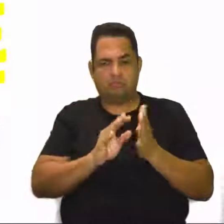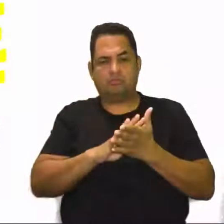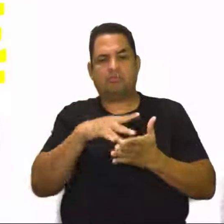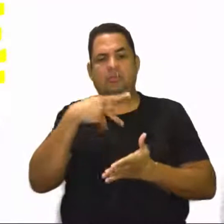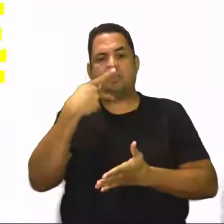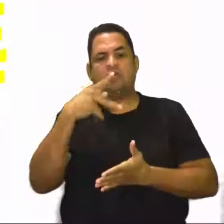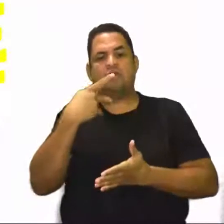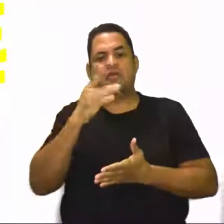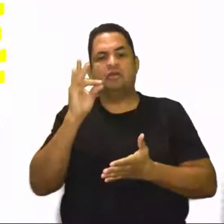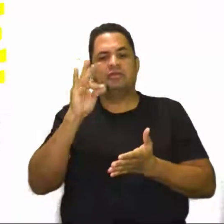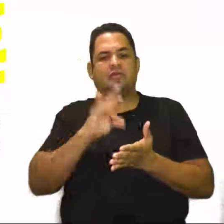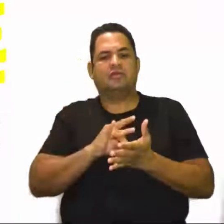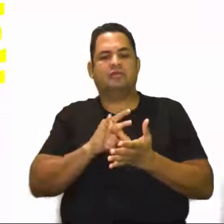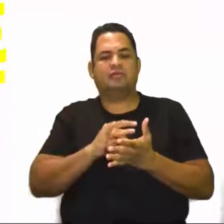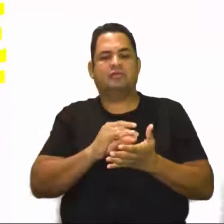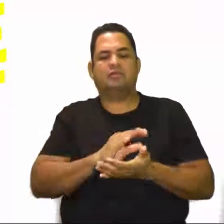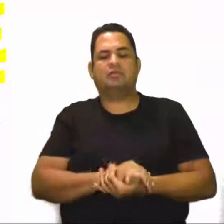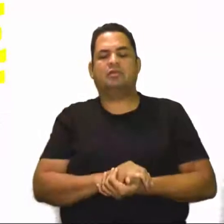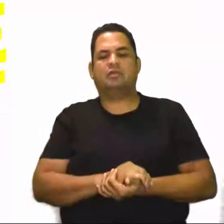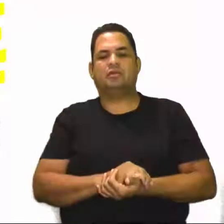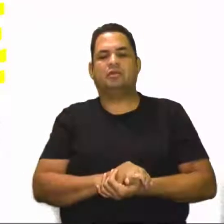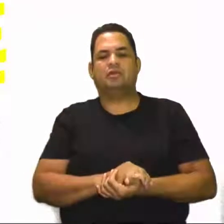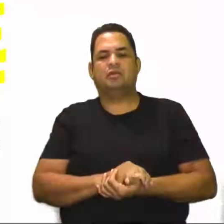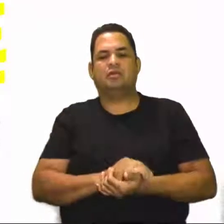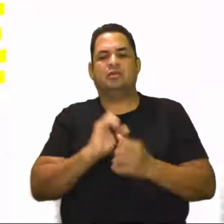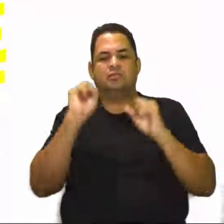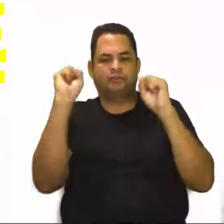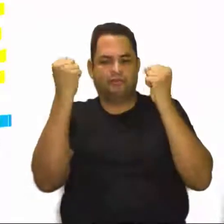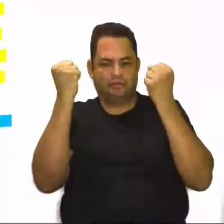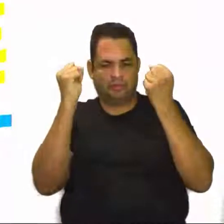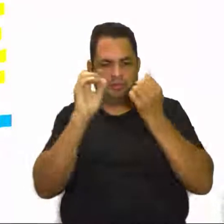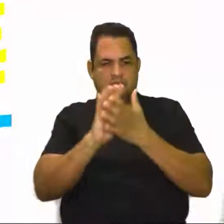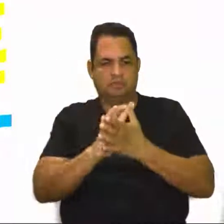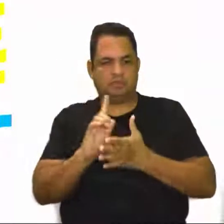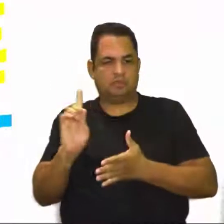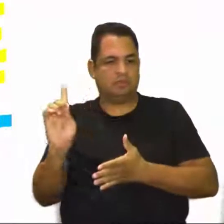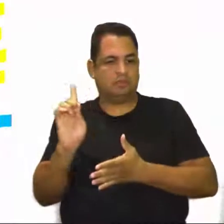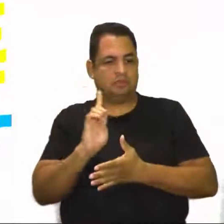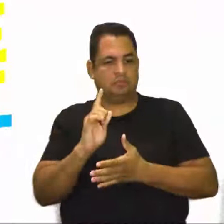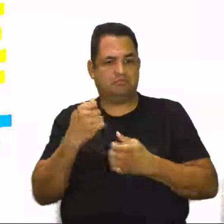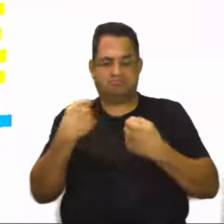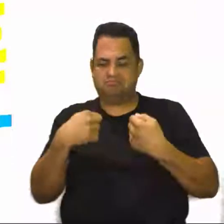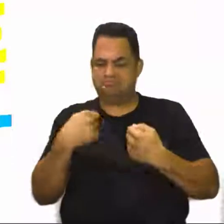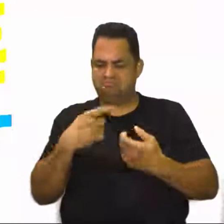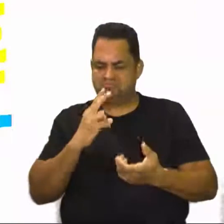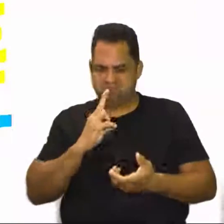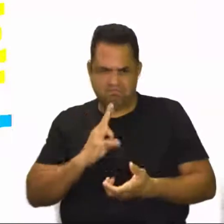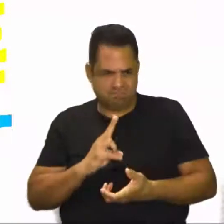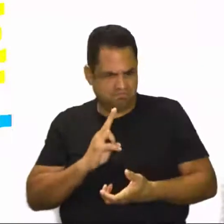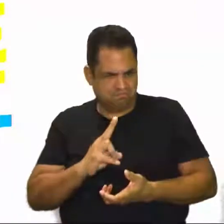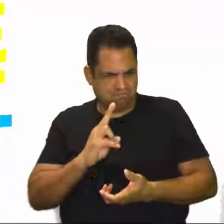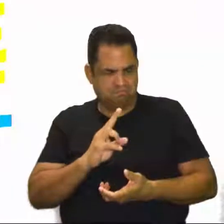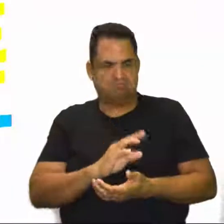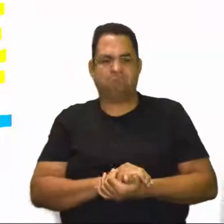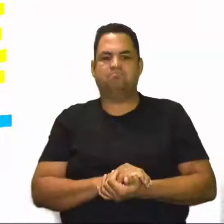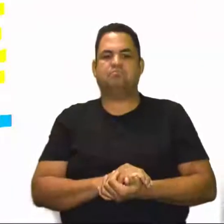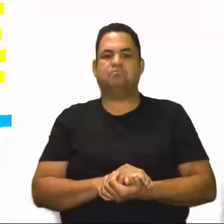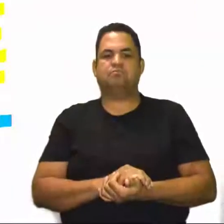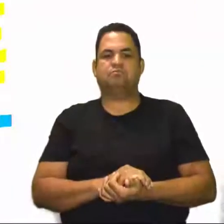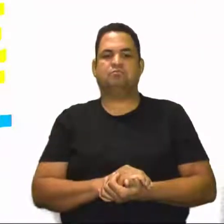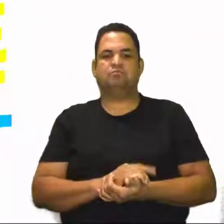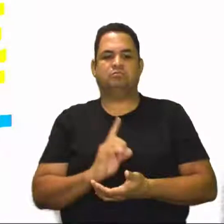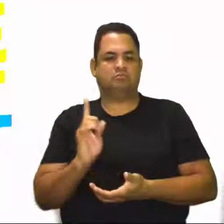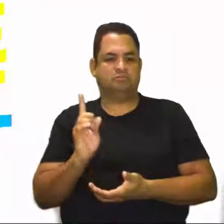comente a afirmativa, entre aspas, a atividade física não precisa ser intensa,